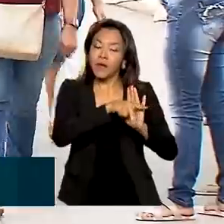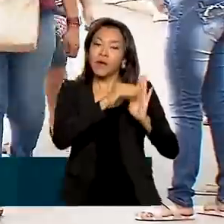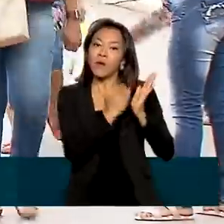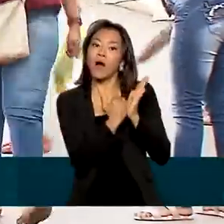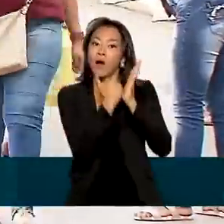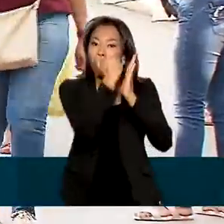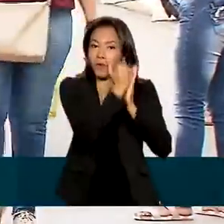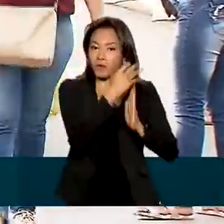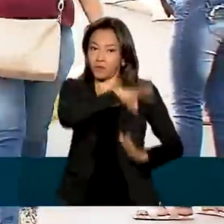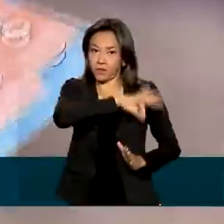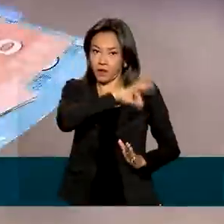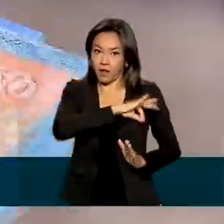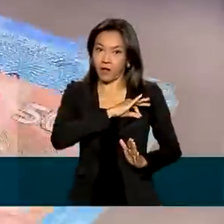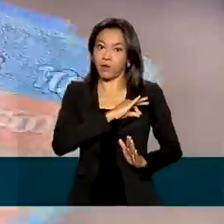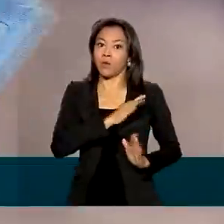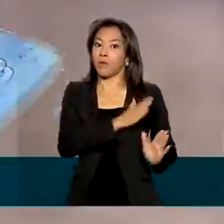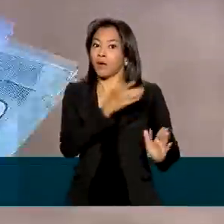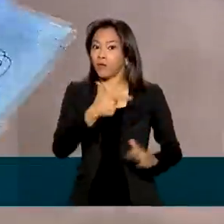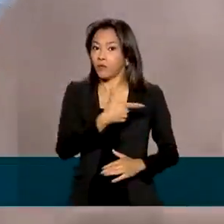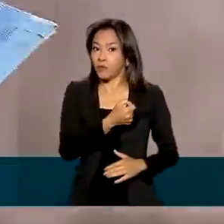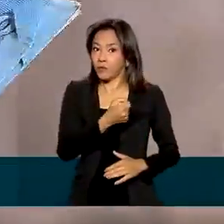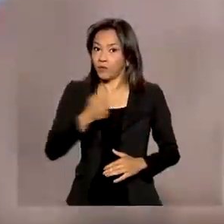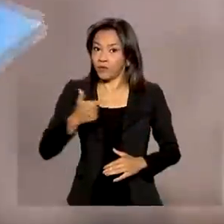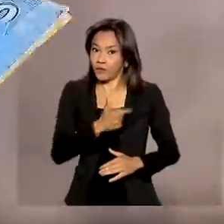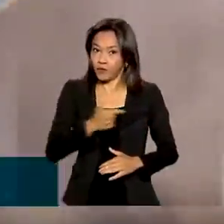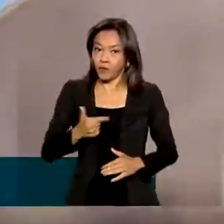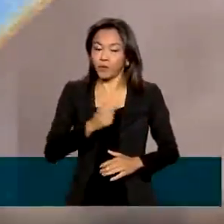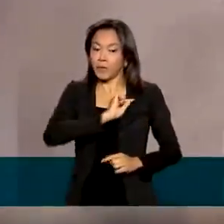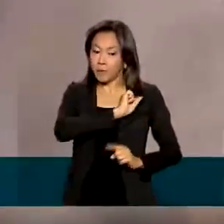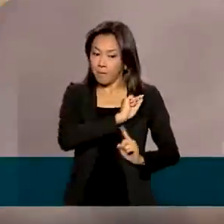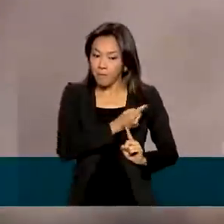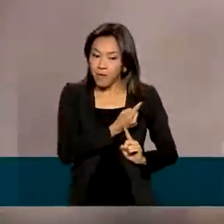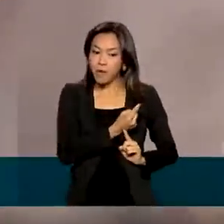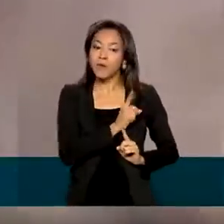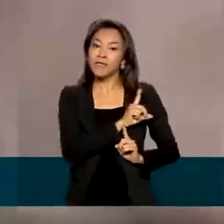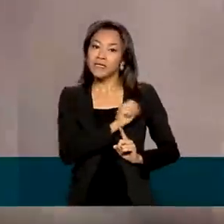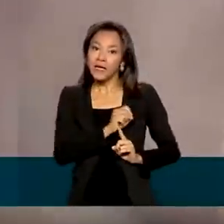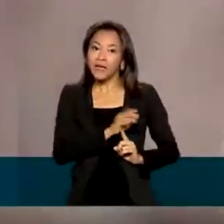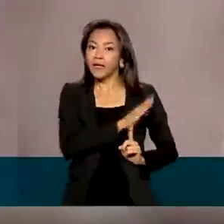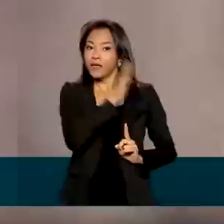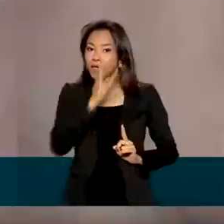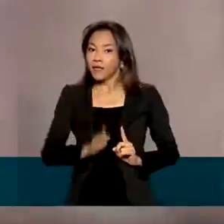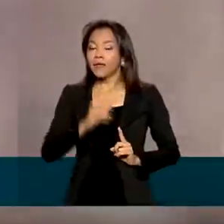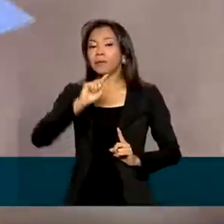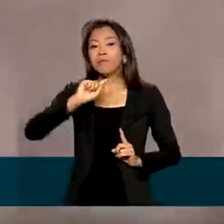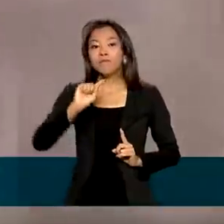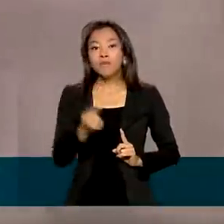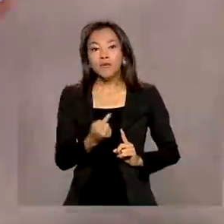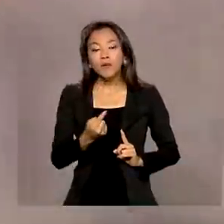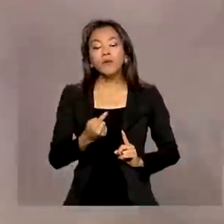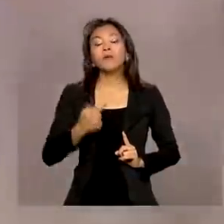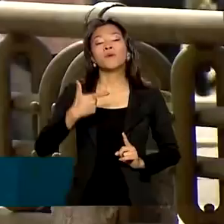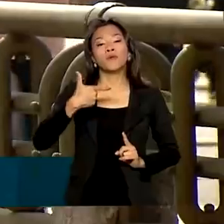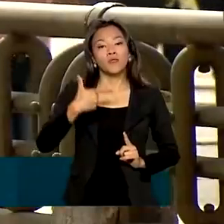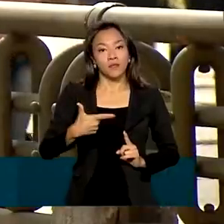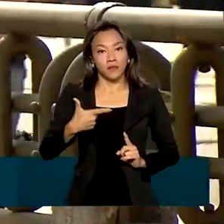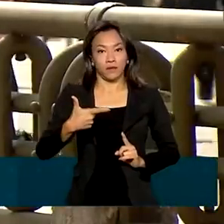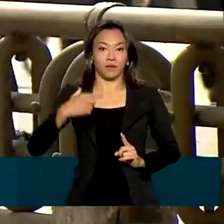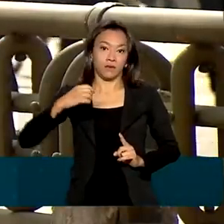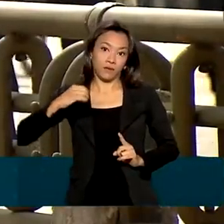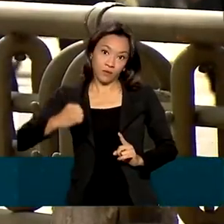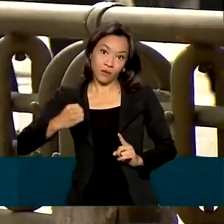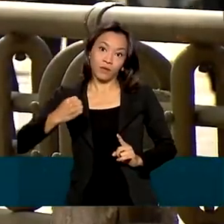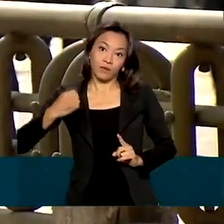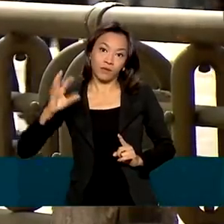para 2022. O valor passa de R$.100 para R$ 1.212, um